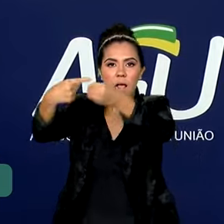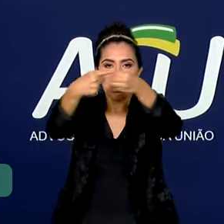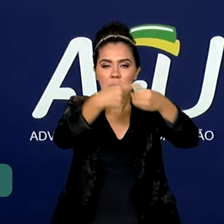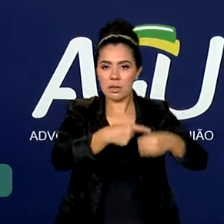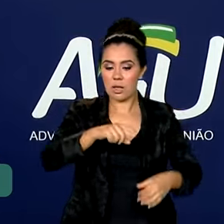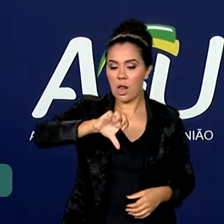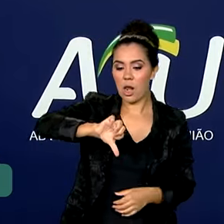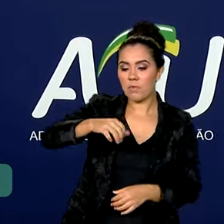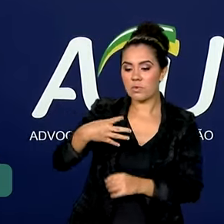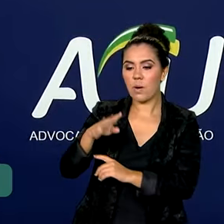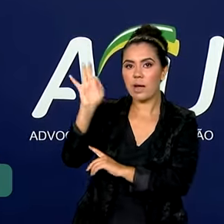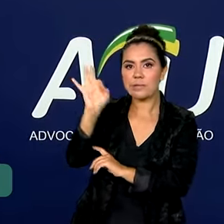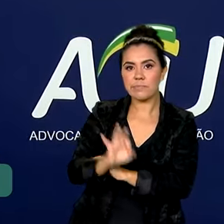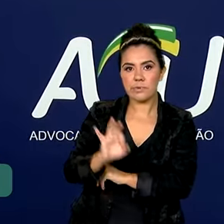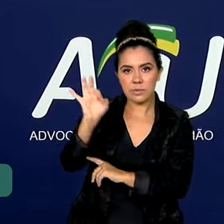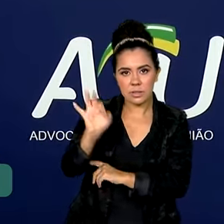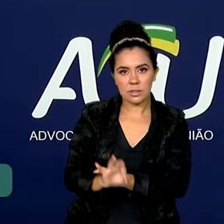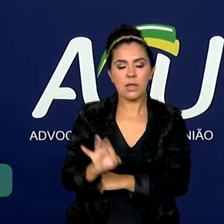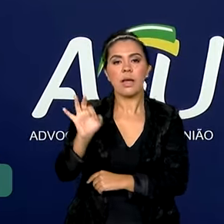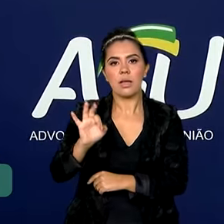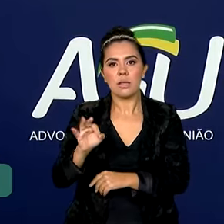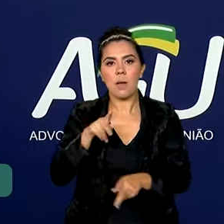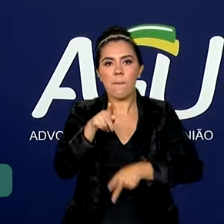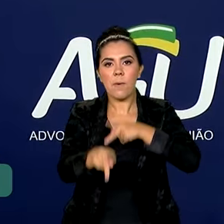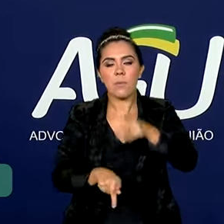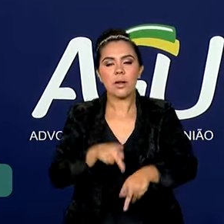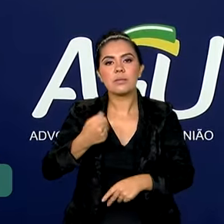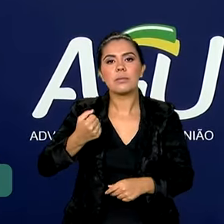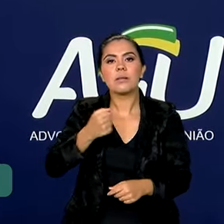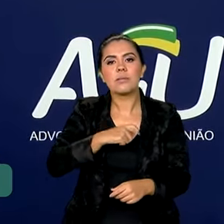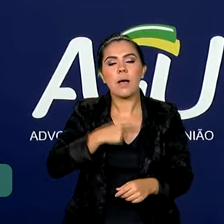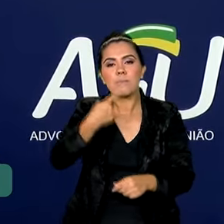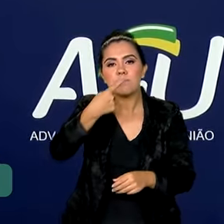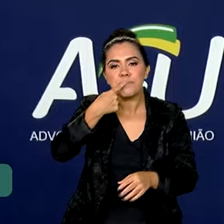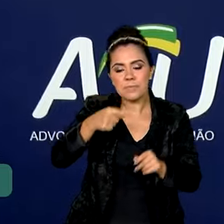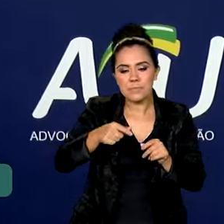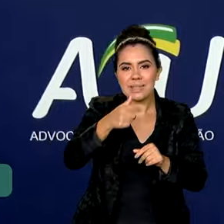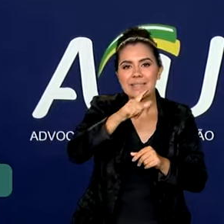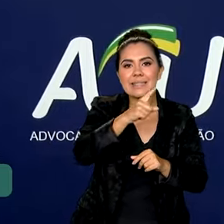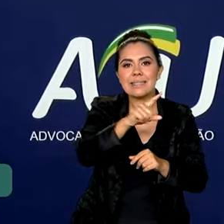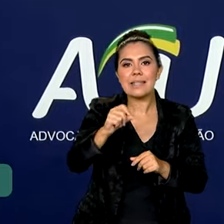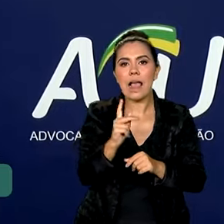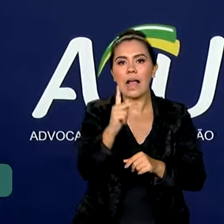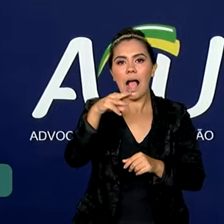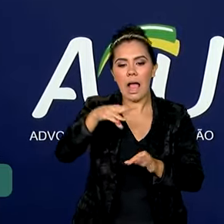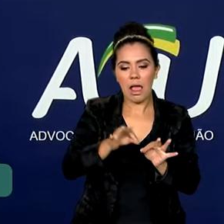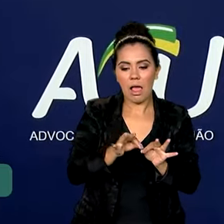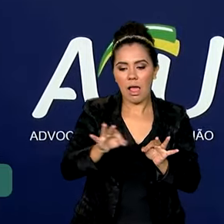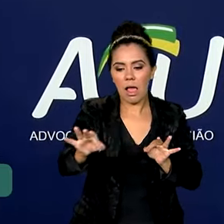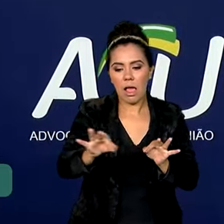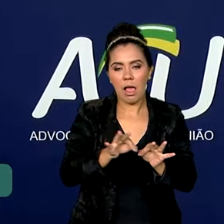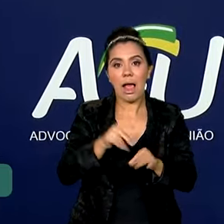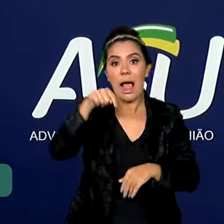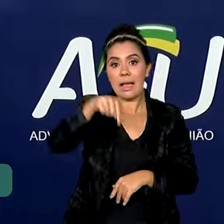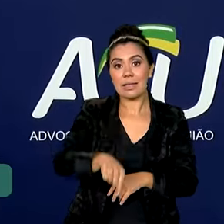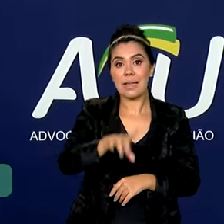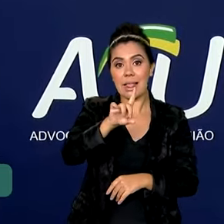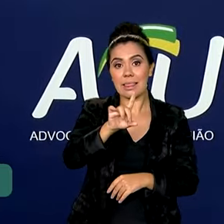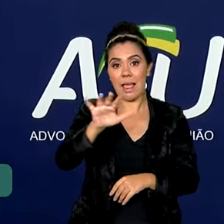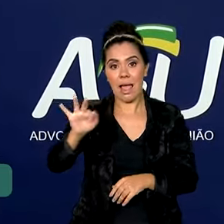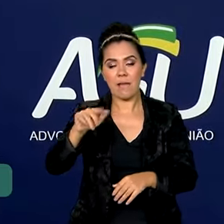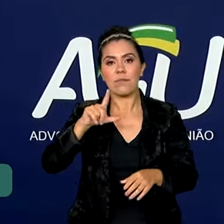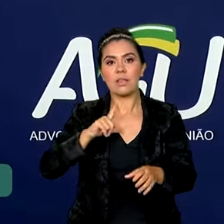população, possa estar a menos de 100 quilômetros da residência de provas. Aqui no DF, a gente teve que ampliar as cidades, eram 220, foi para